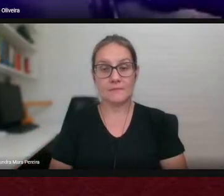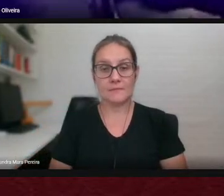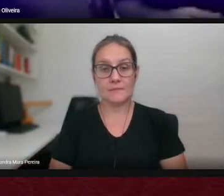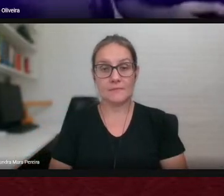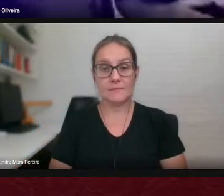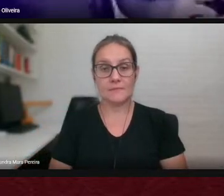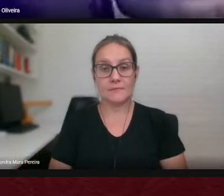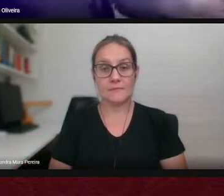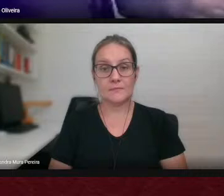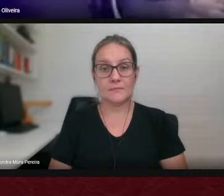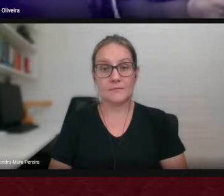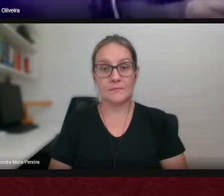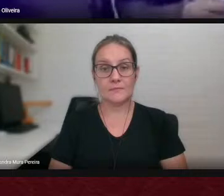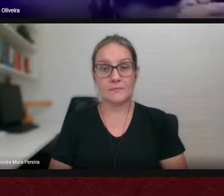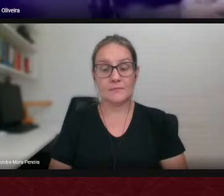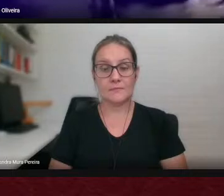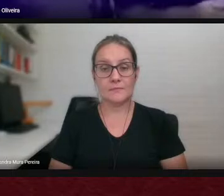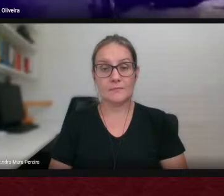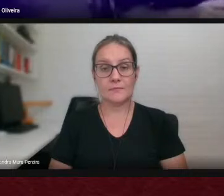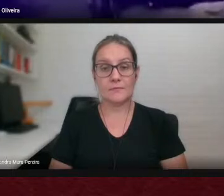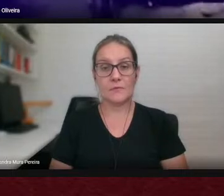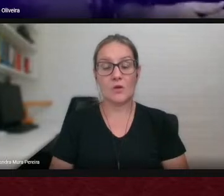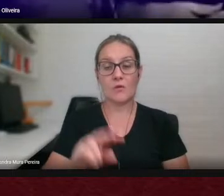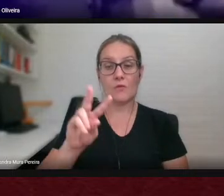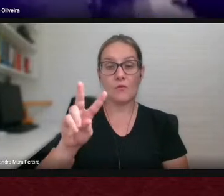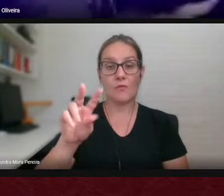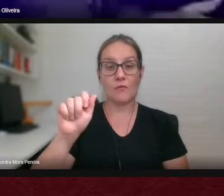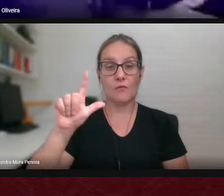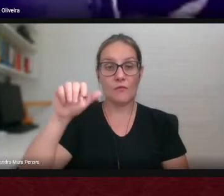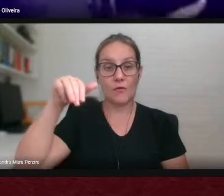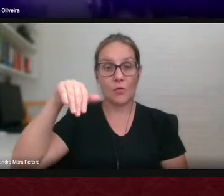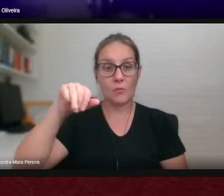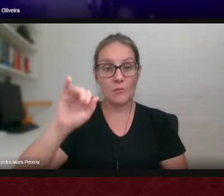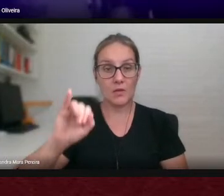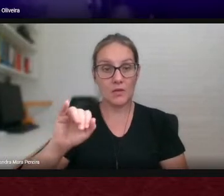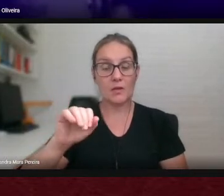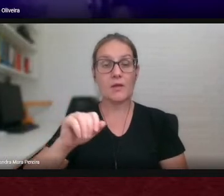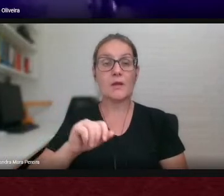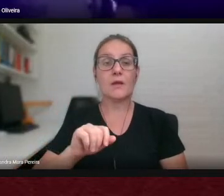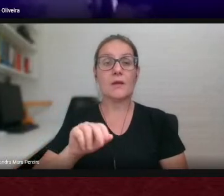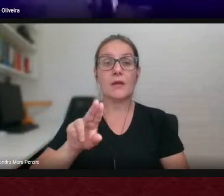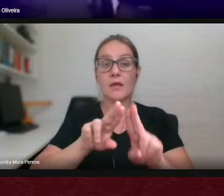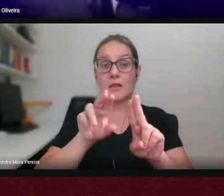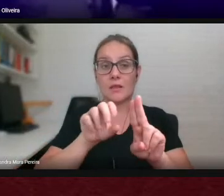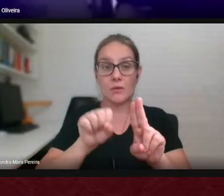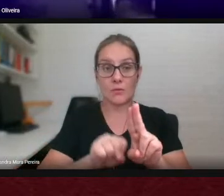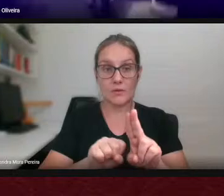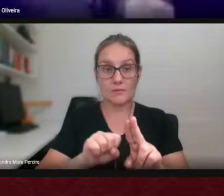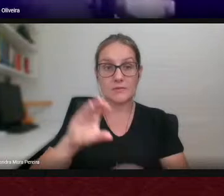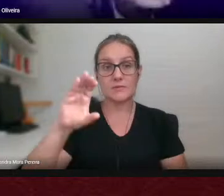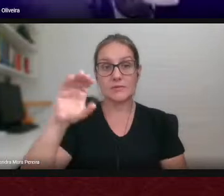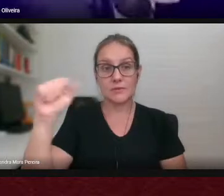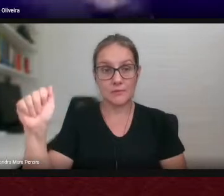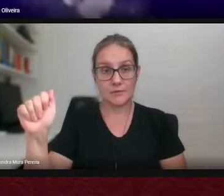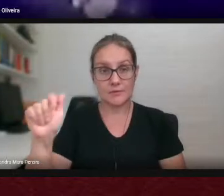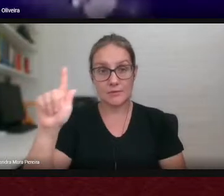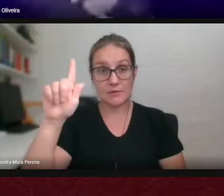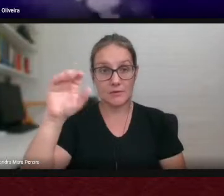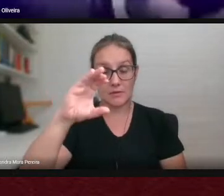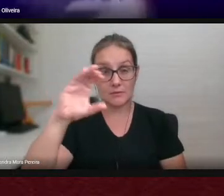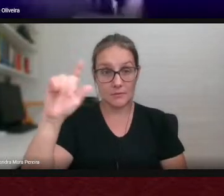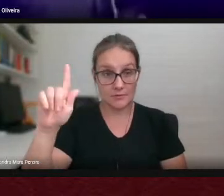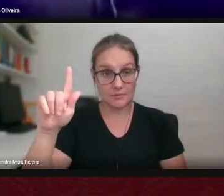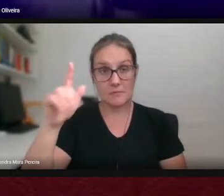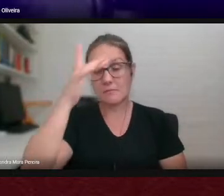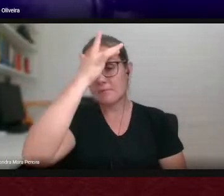Brasília e o Valmir Pereira que é da UEMS aqui nossa vizinha de Campo Grande são pessoas